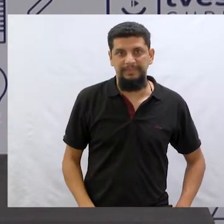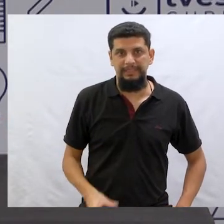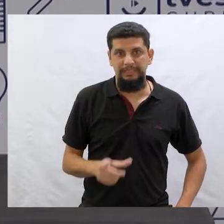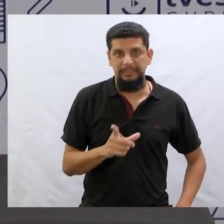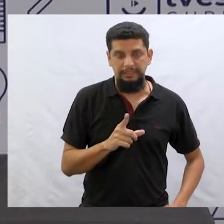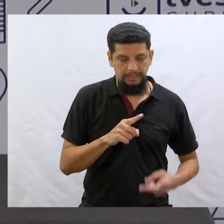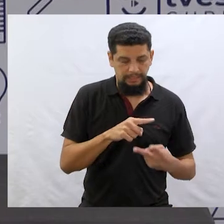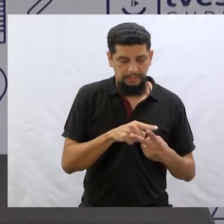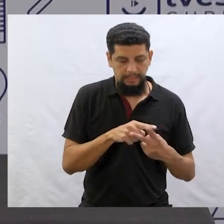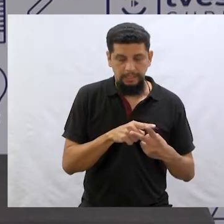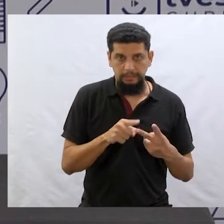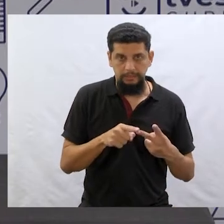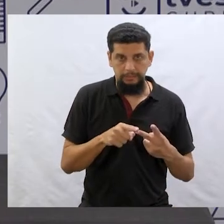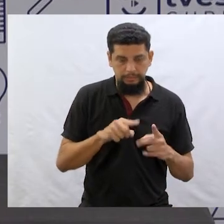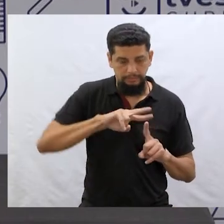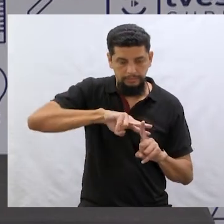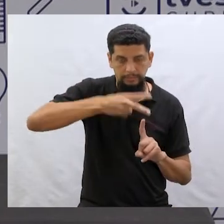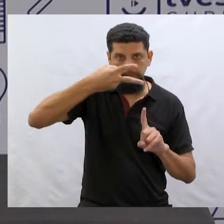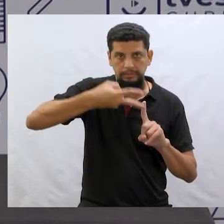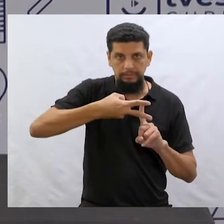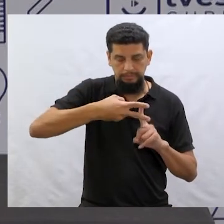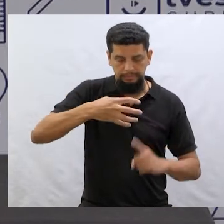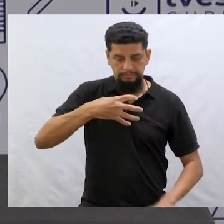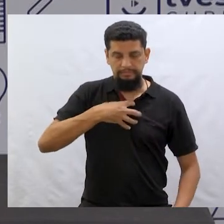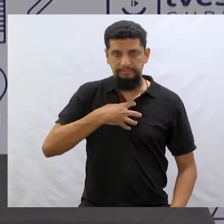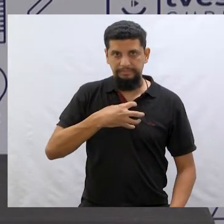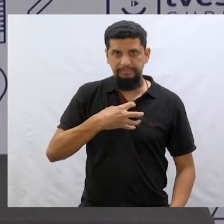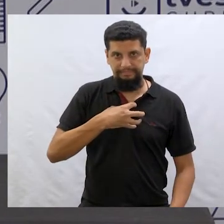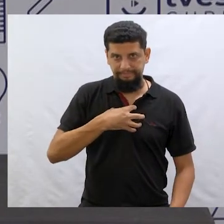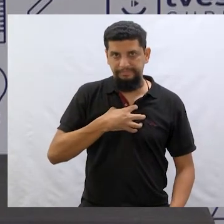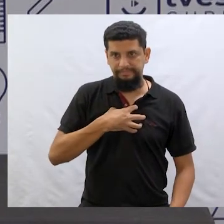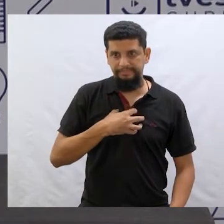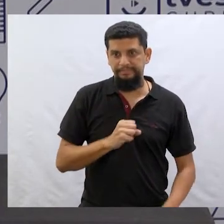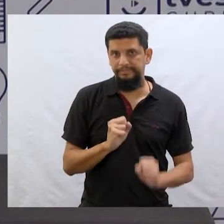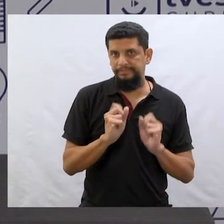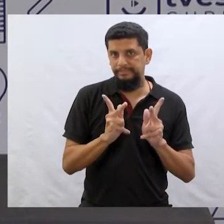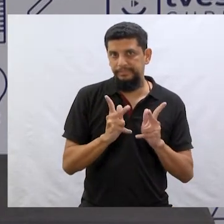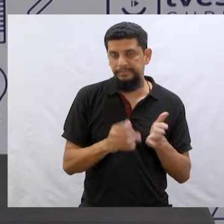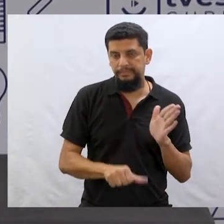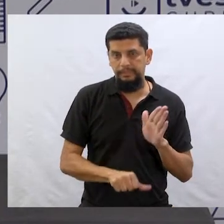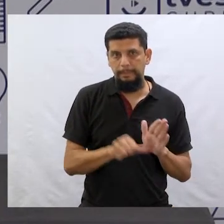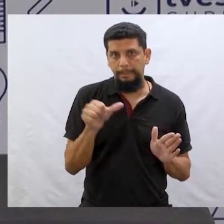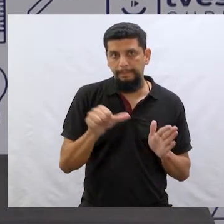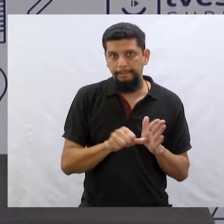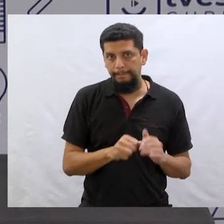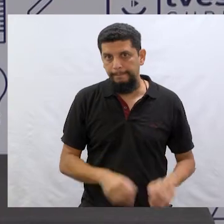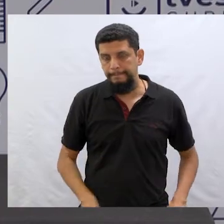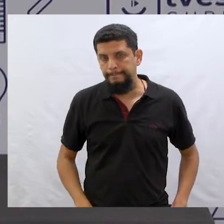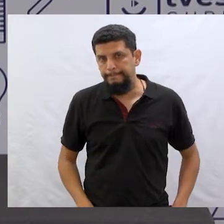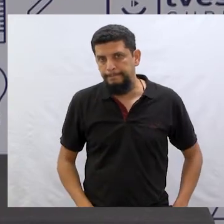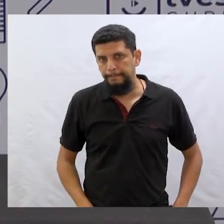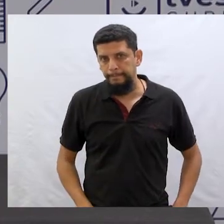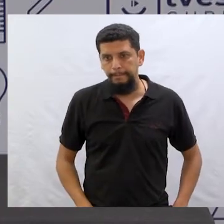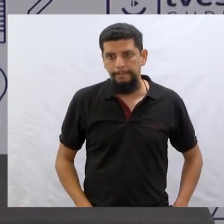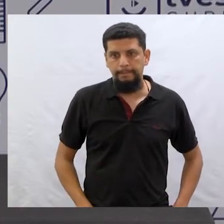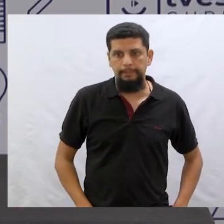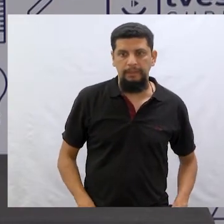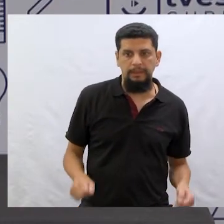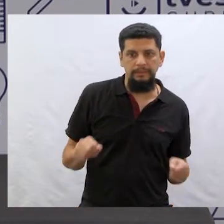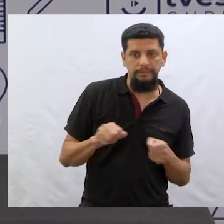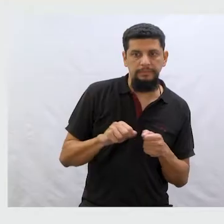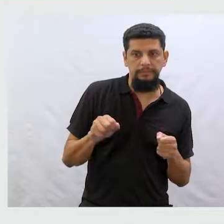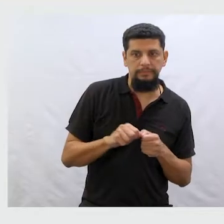que tem mais de um sentido. Então, vamos olhar com calma cada um desses sentidos. Então, o primeiro deles, que traz ali do dicionário,